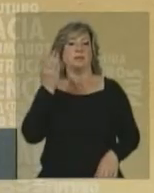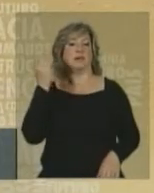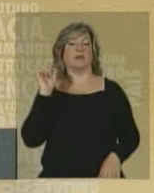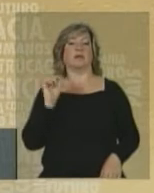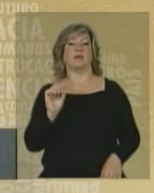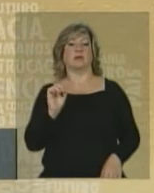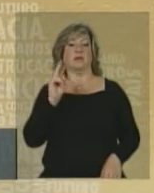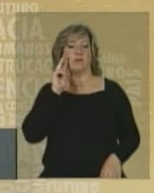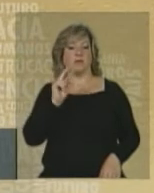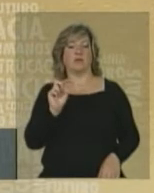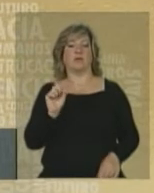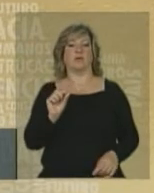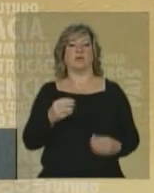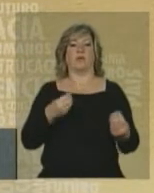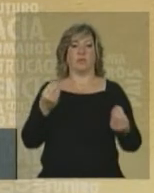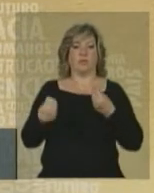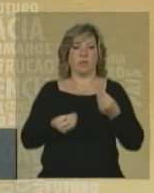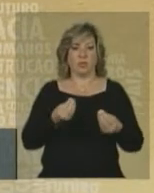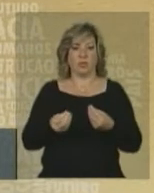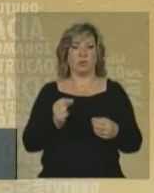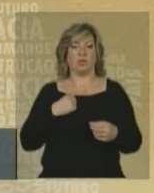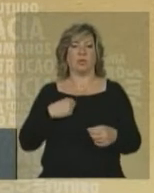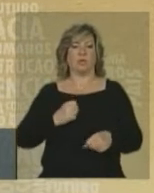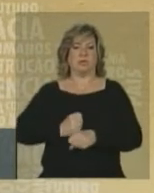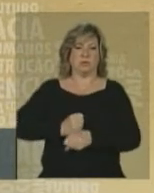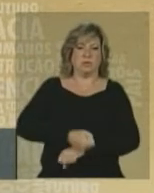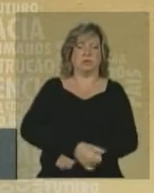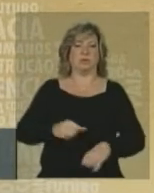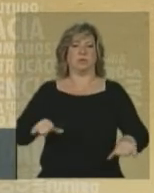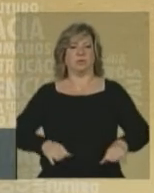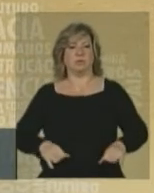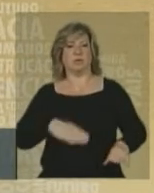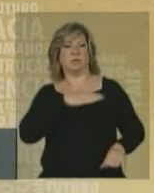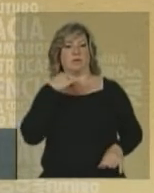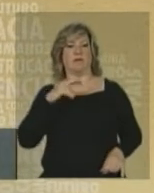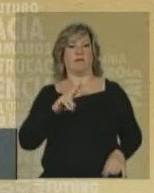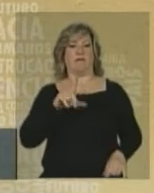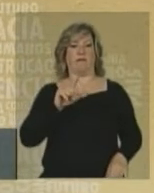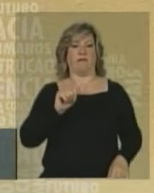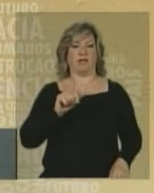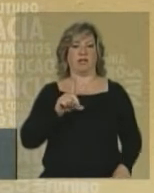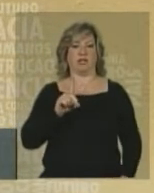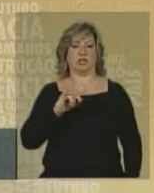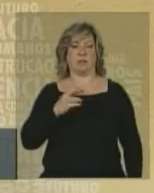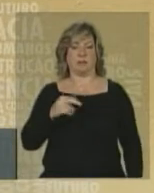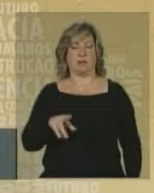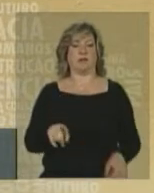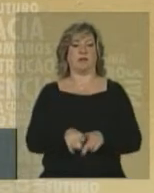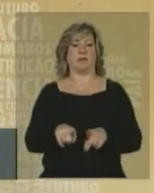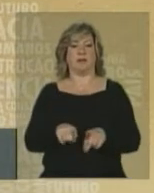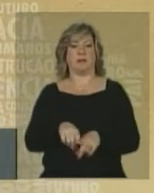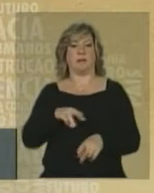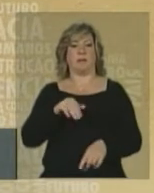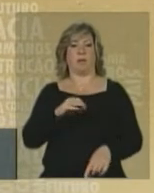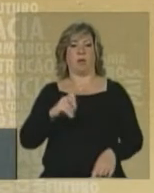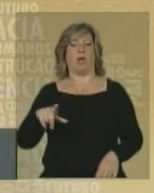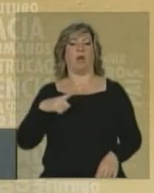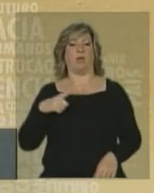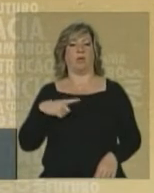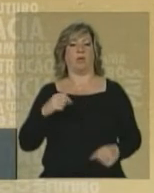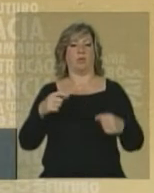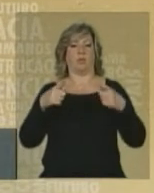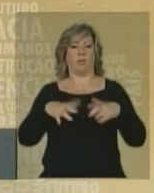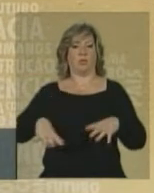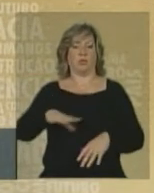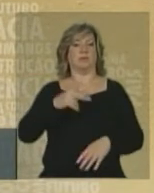reconhecidas as prisões ilegais, as torturas e as mortes de Vladimir Herzog e de Manuel Felfilho, das dependências do DOI